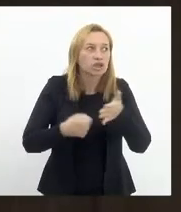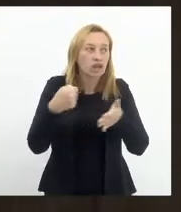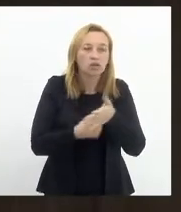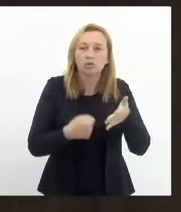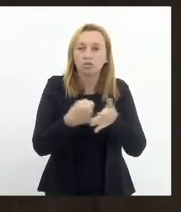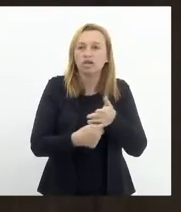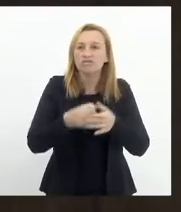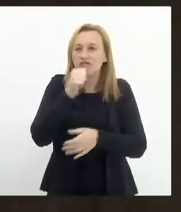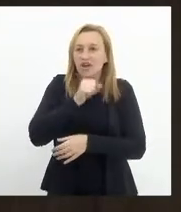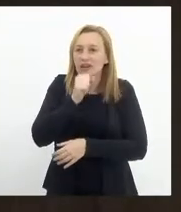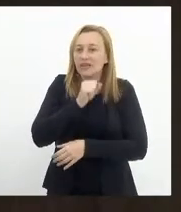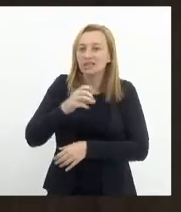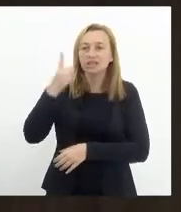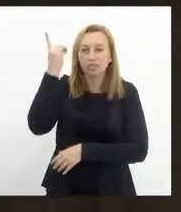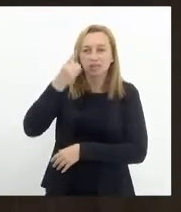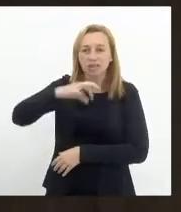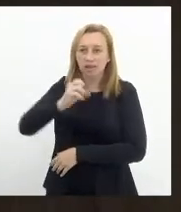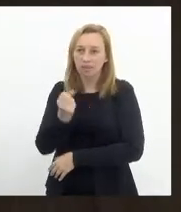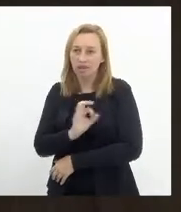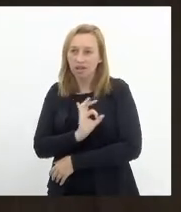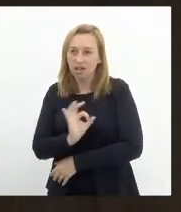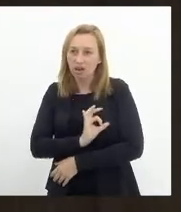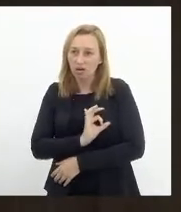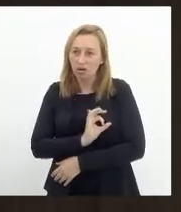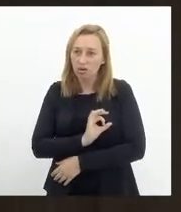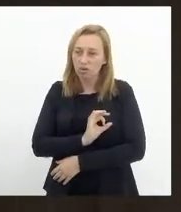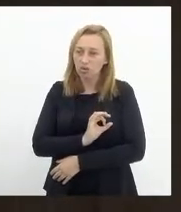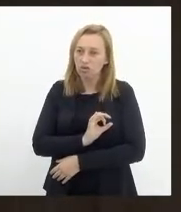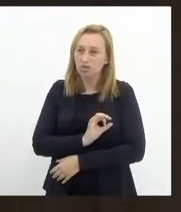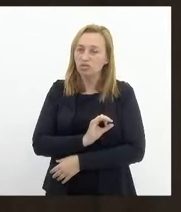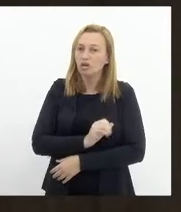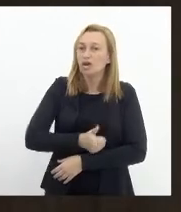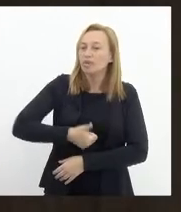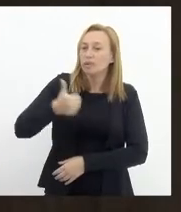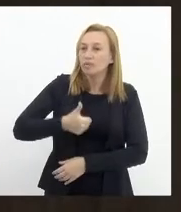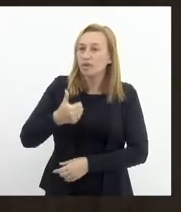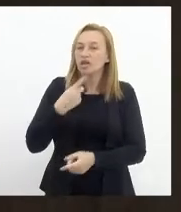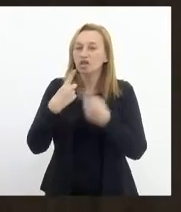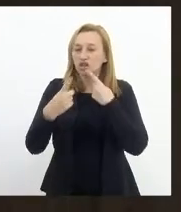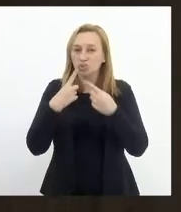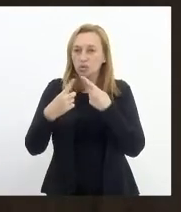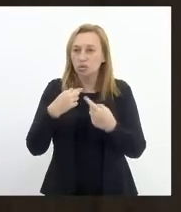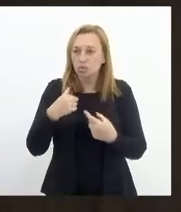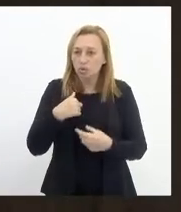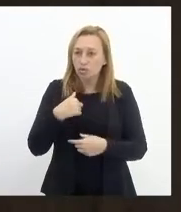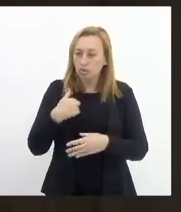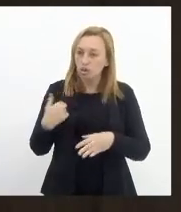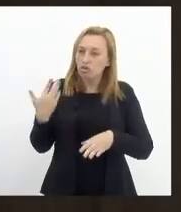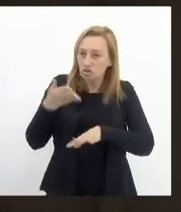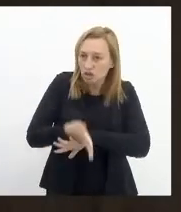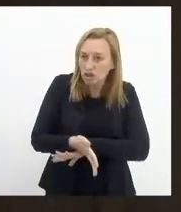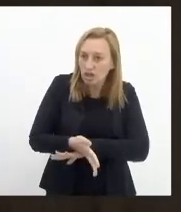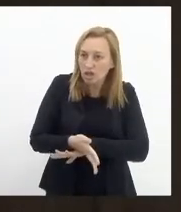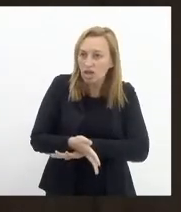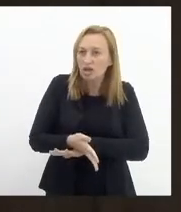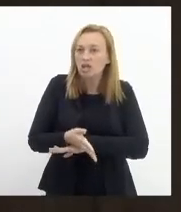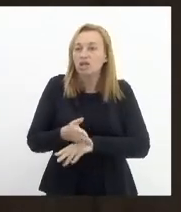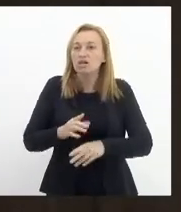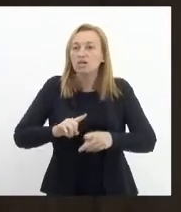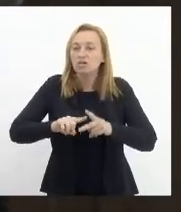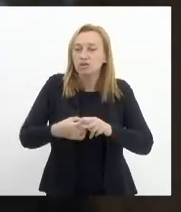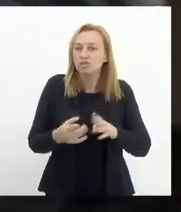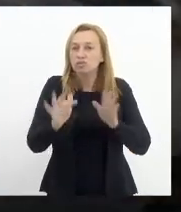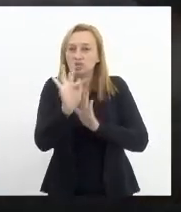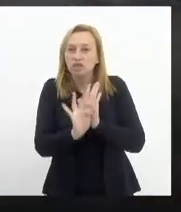deputada Marta Rocha, quando eu cheguei nesse parlamento, foi a primeira que levantou essa discussão, trazendo a questão da idade, a gente chegou num ajuste de texto aqui